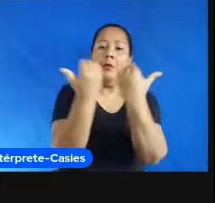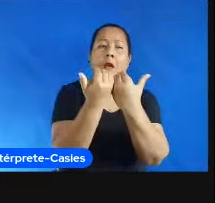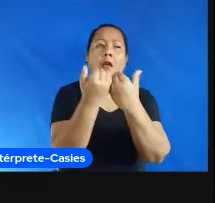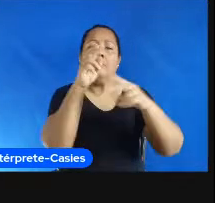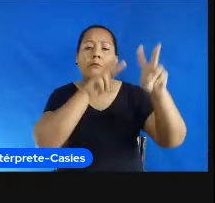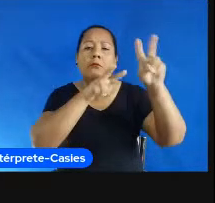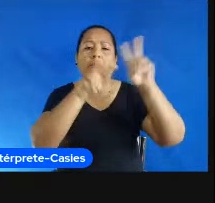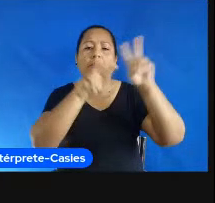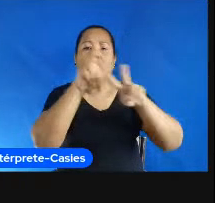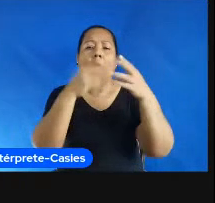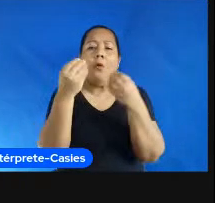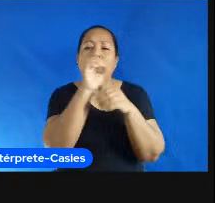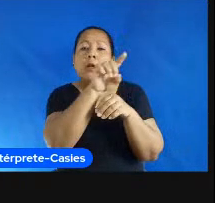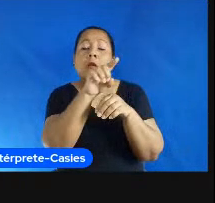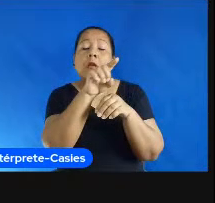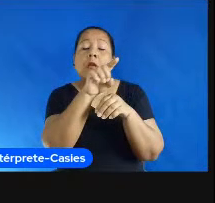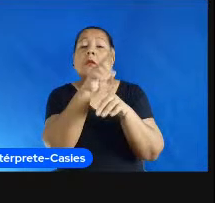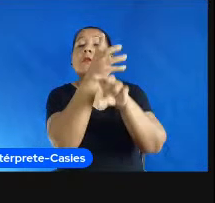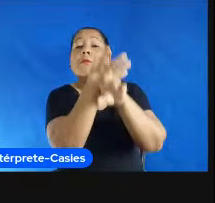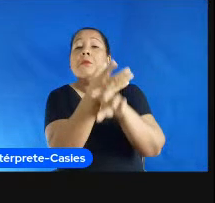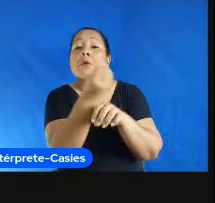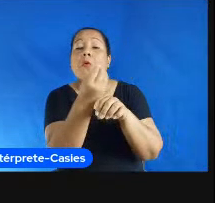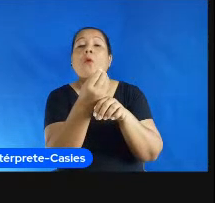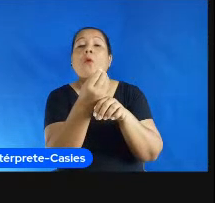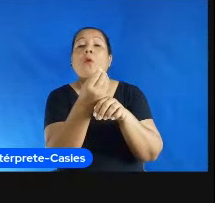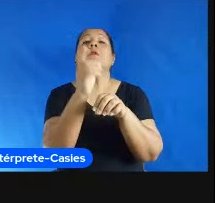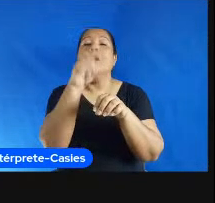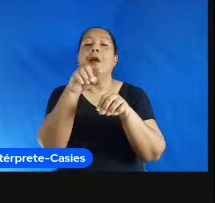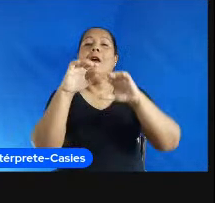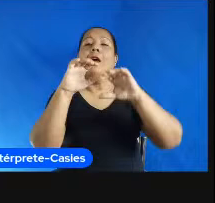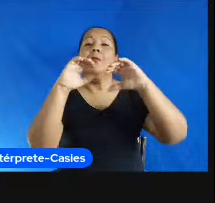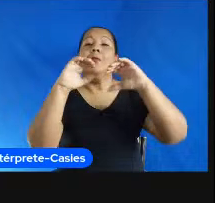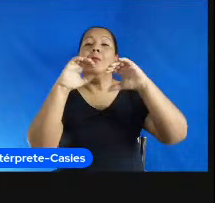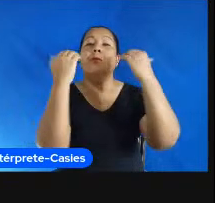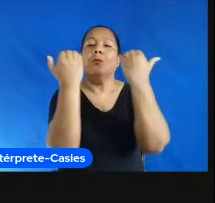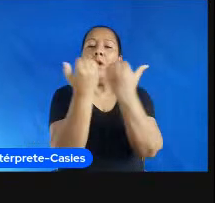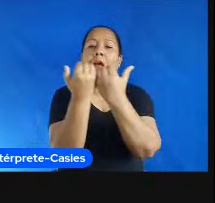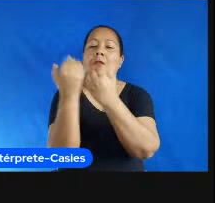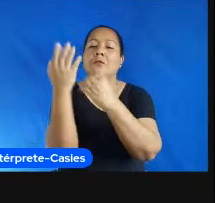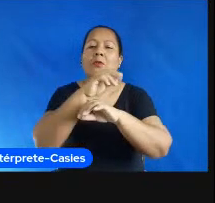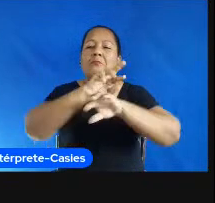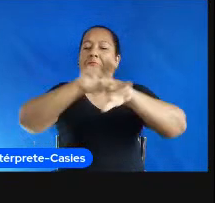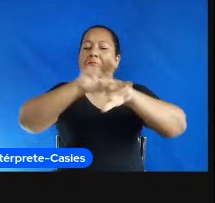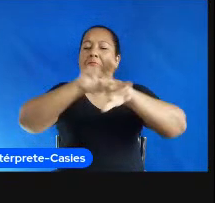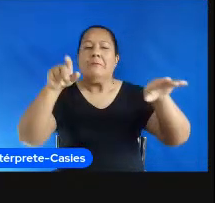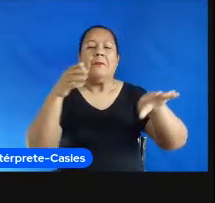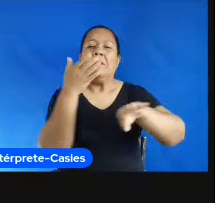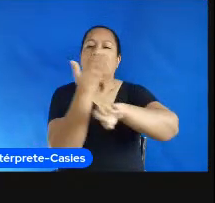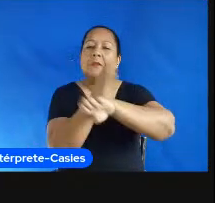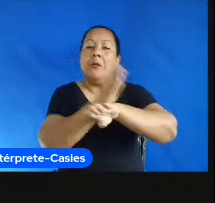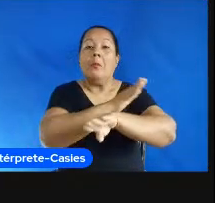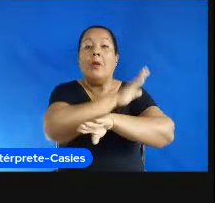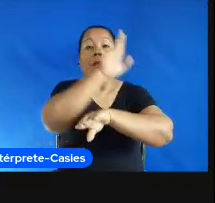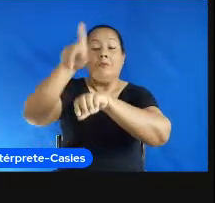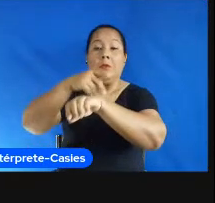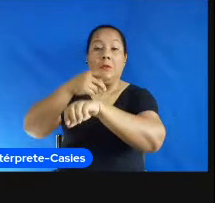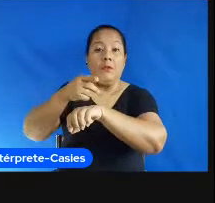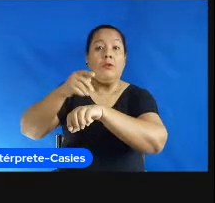disciplina foi um destaque no congresso mundial de treinadores e treinadoras no Japão e só foi possível porque a Unicamp